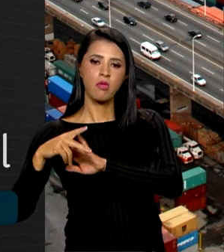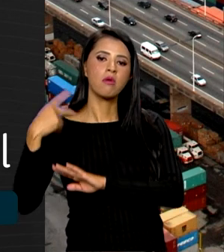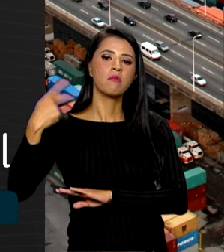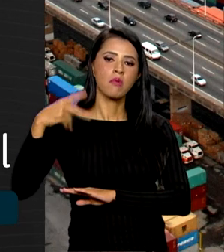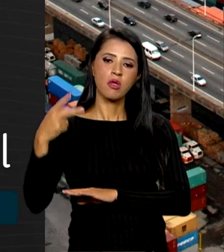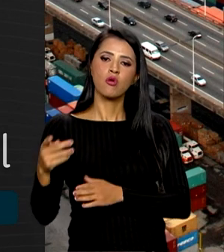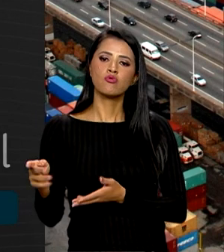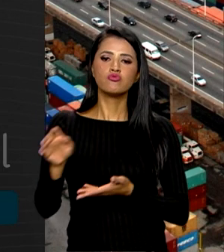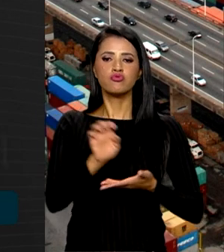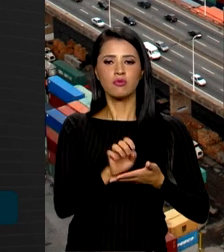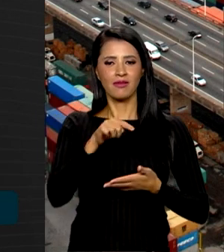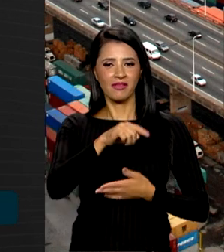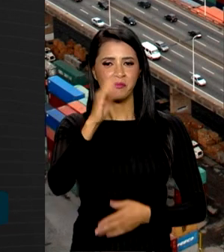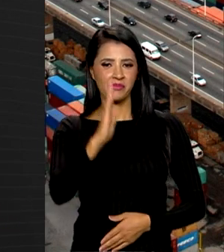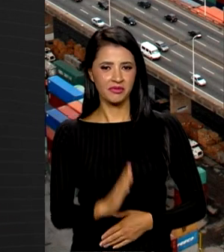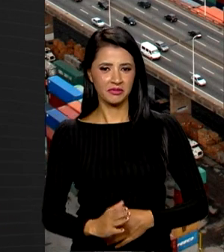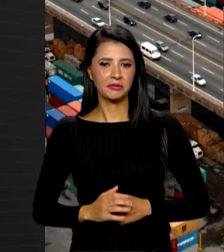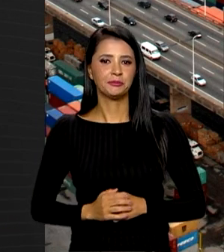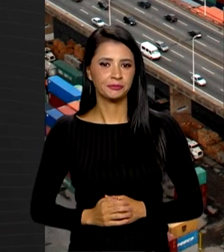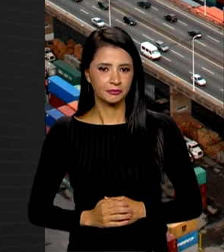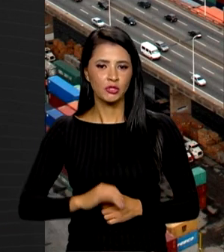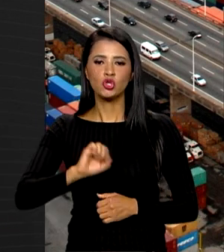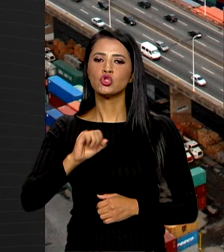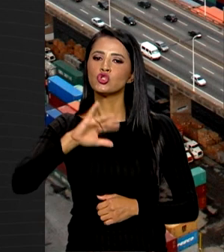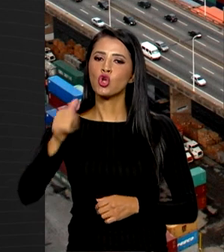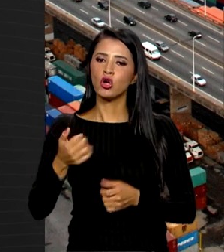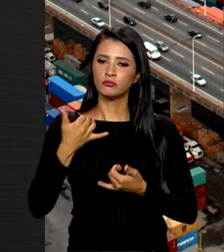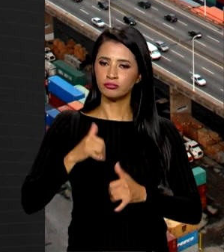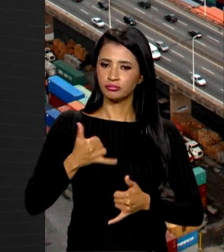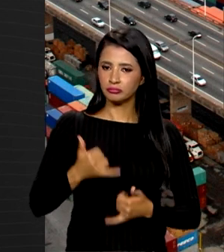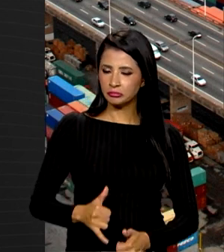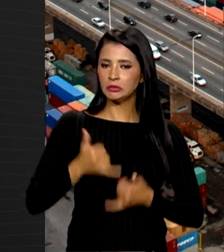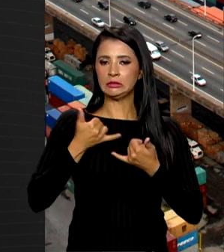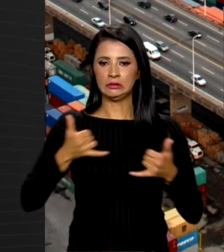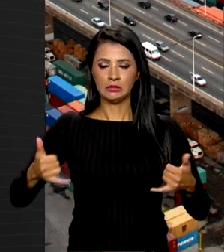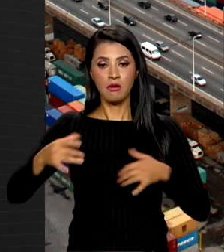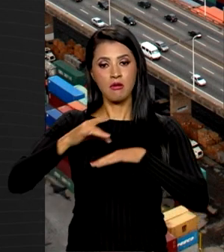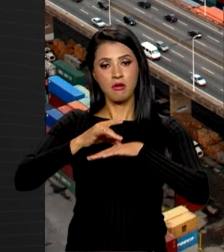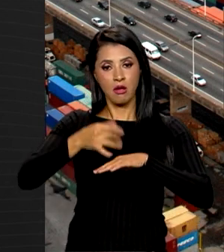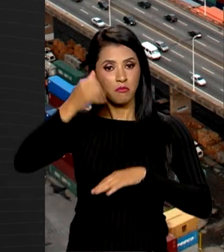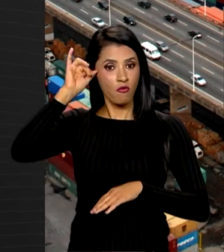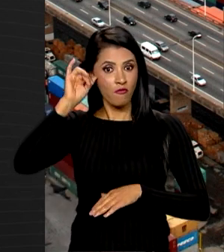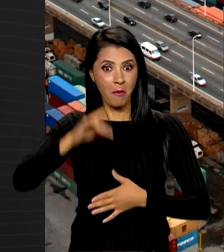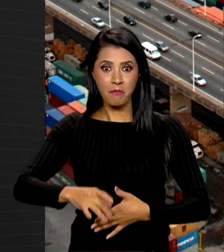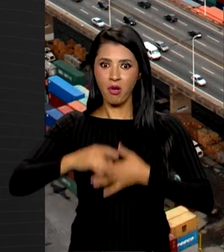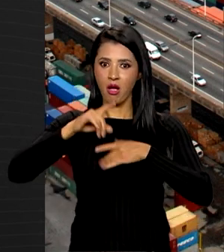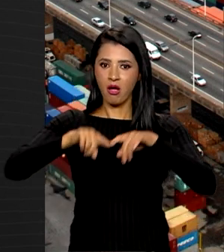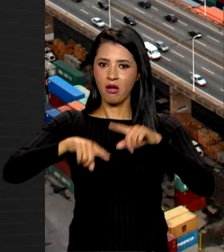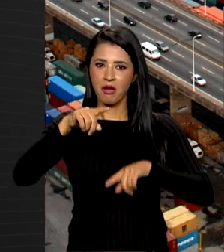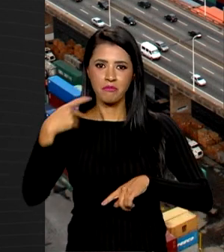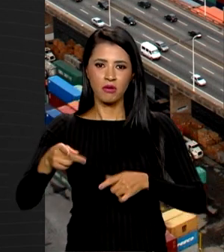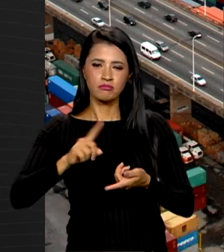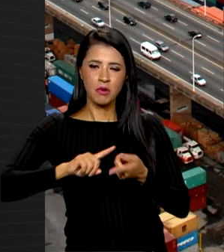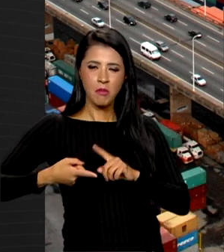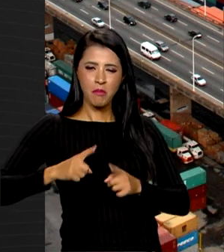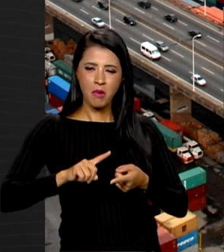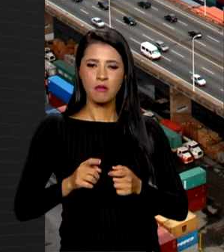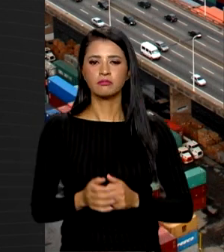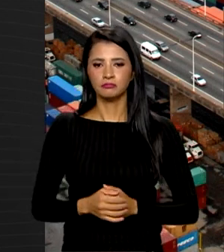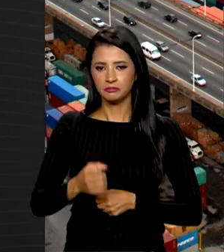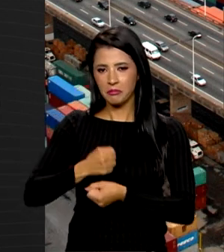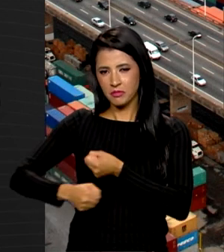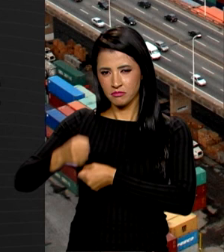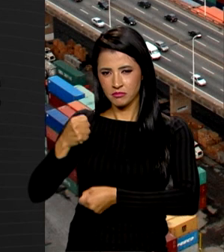destino final o Brasil. Soja, energia elétrica e carne bovina lideram os produtos negociados. No ano